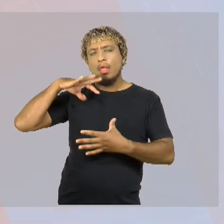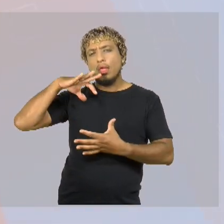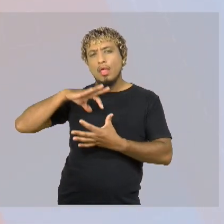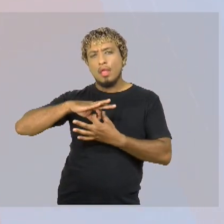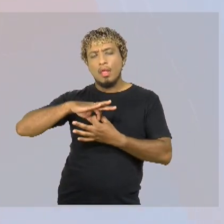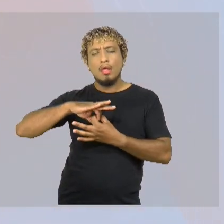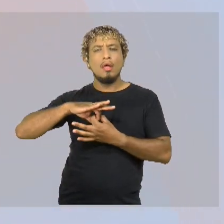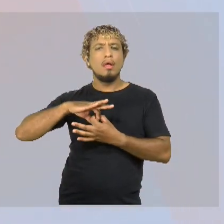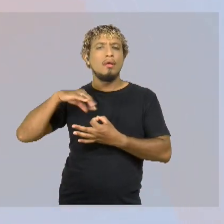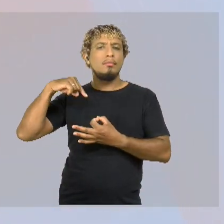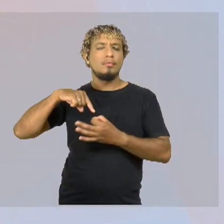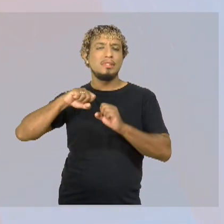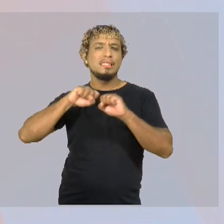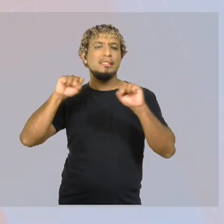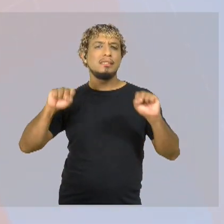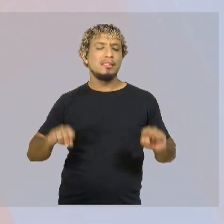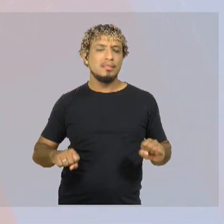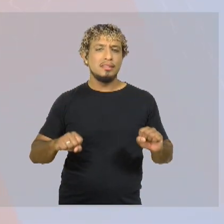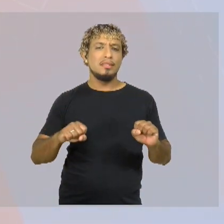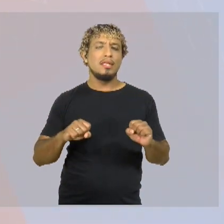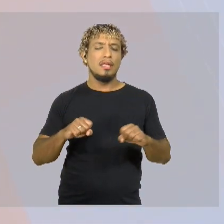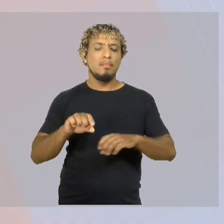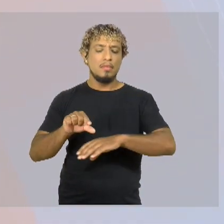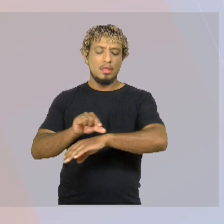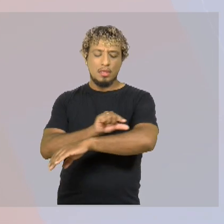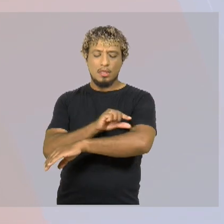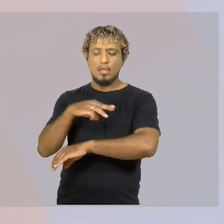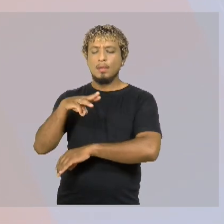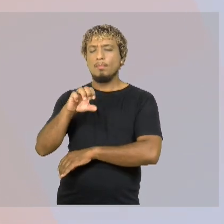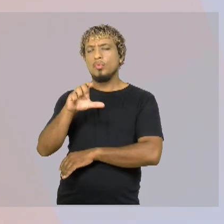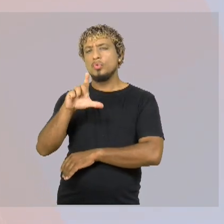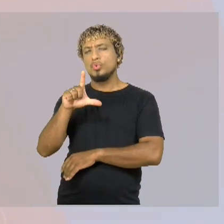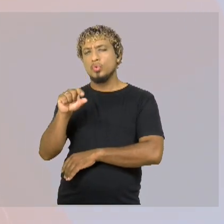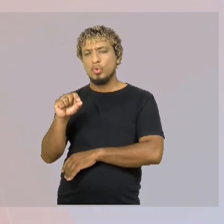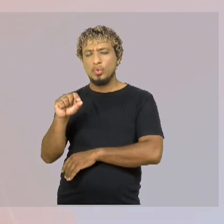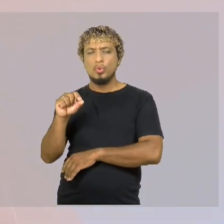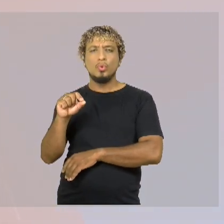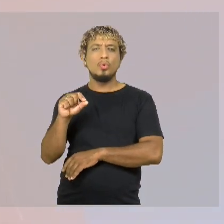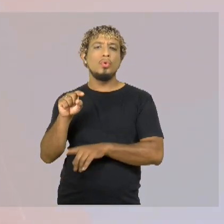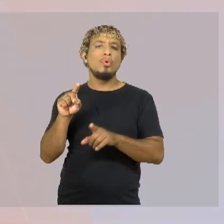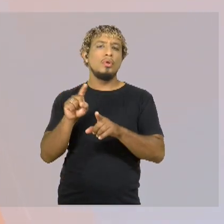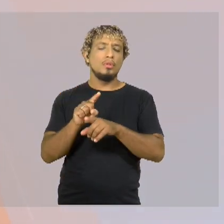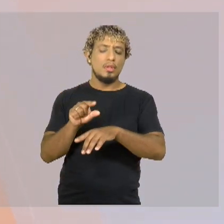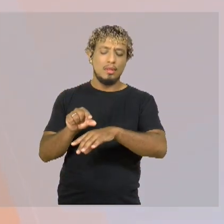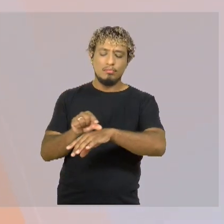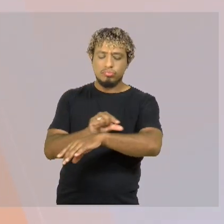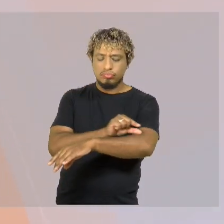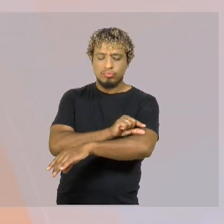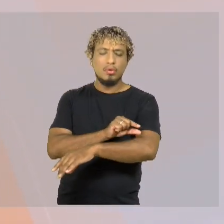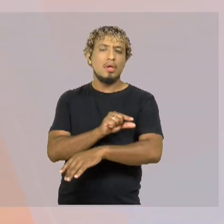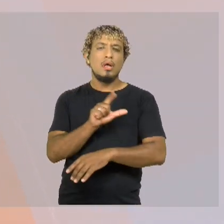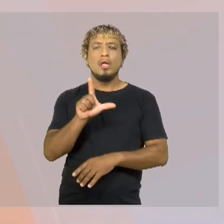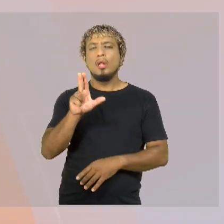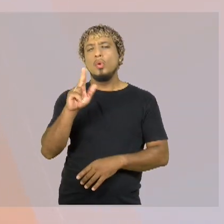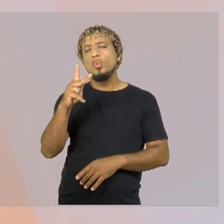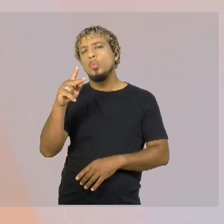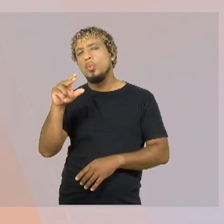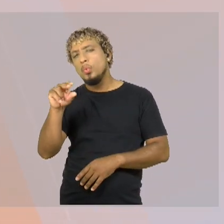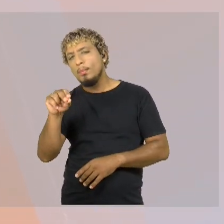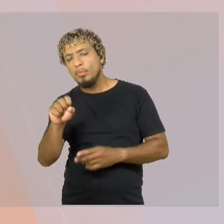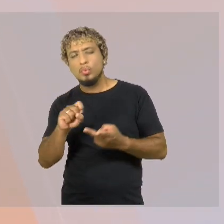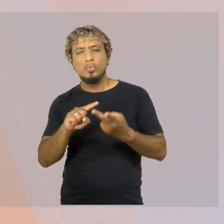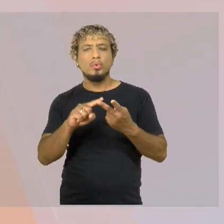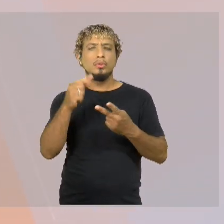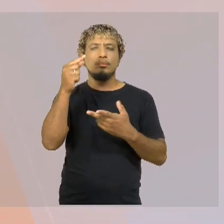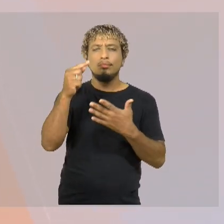ao sistema musculoesquelético, como artrite reumatoide, como lúpus. Porém, não há